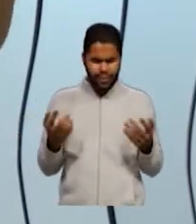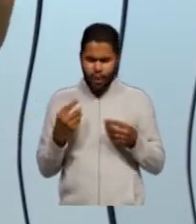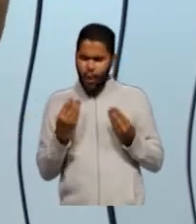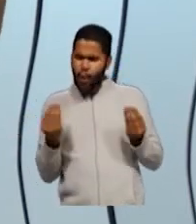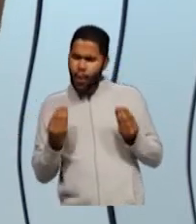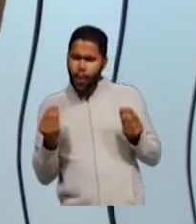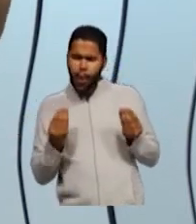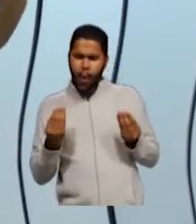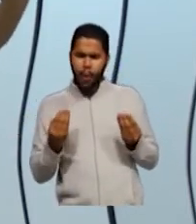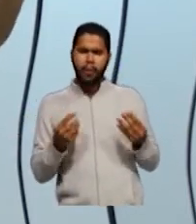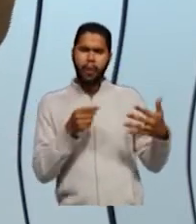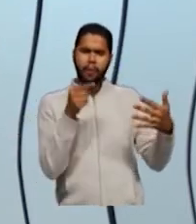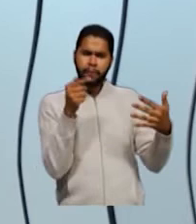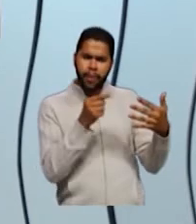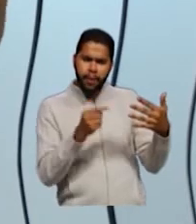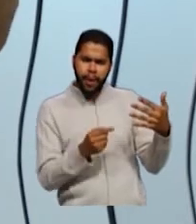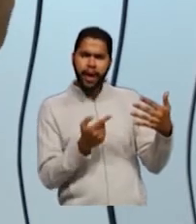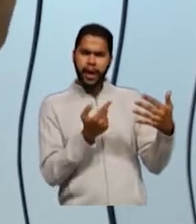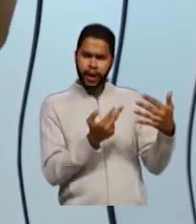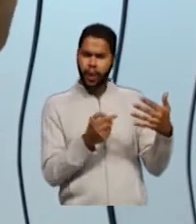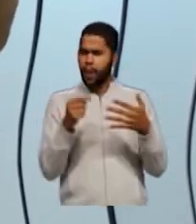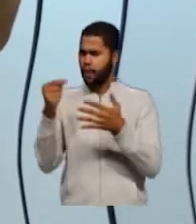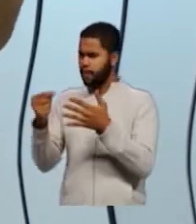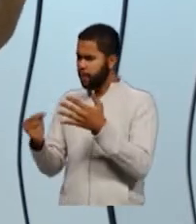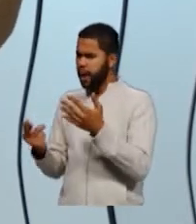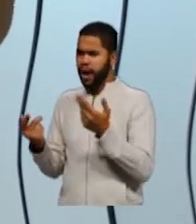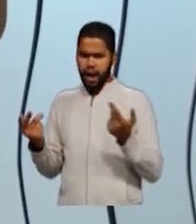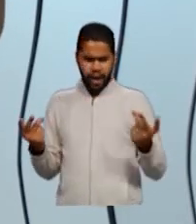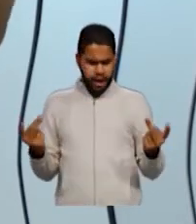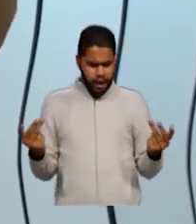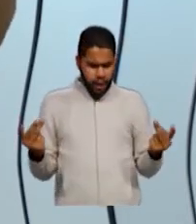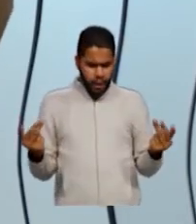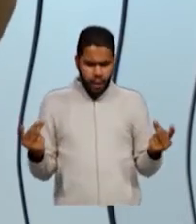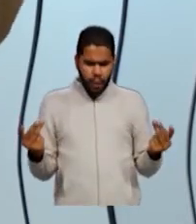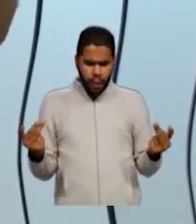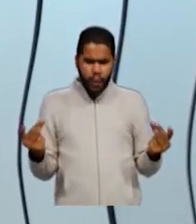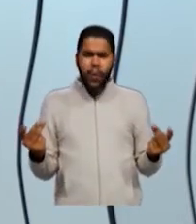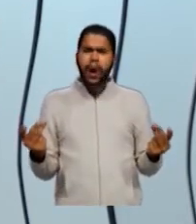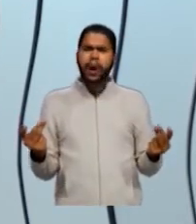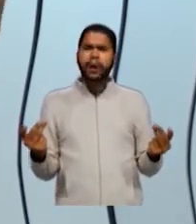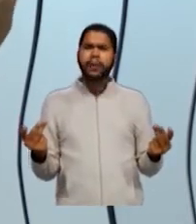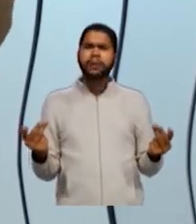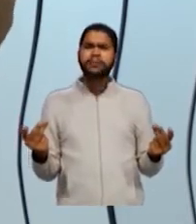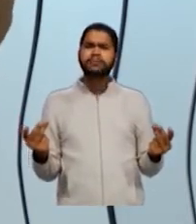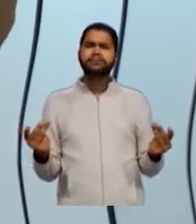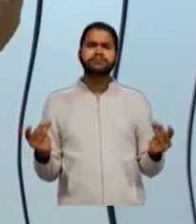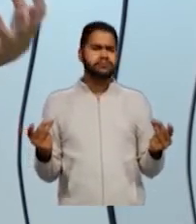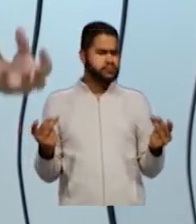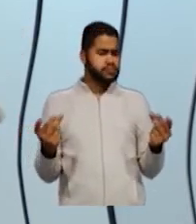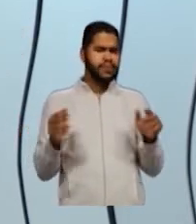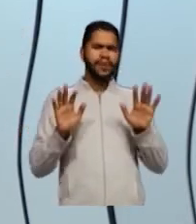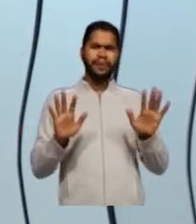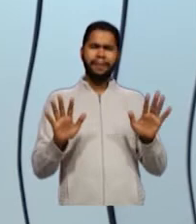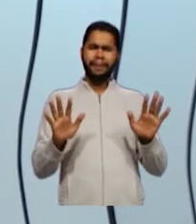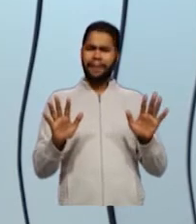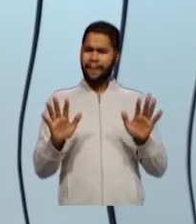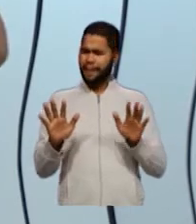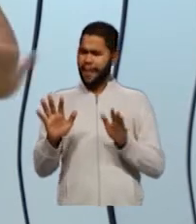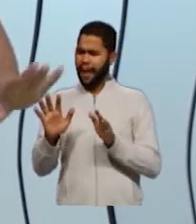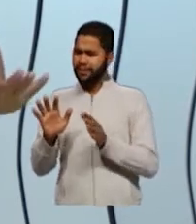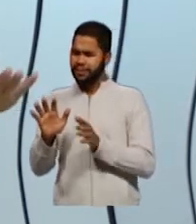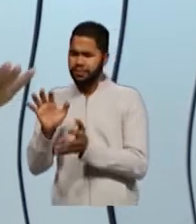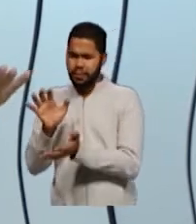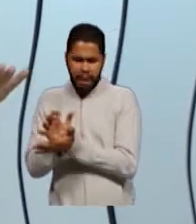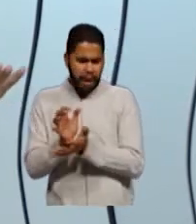mas como é possível que eu tenha duas substâncias muito iguais na sua composição, porém com propriedades